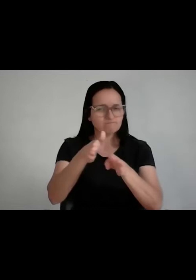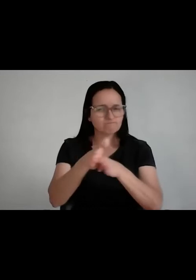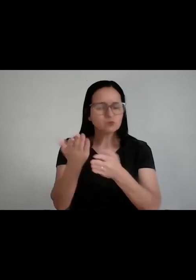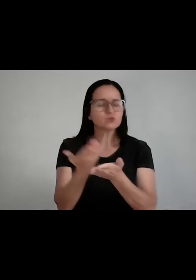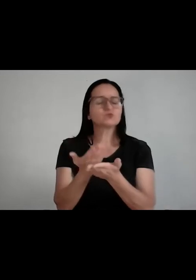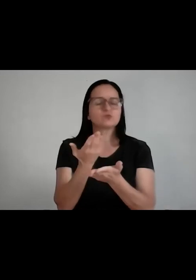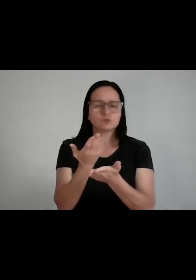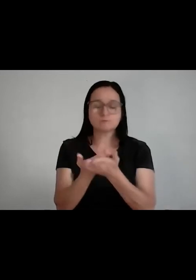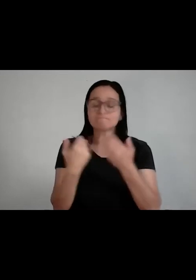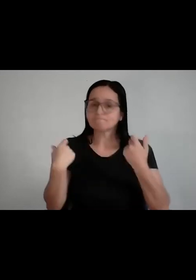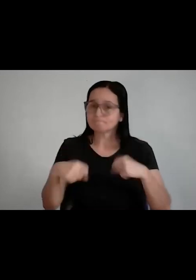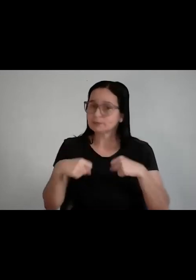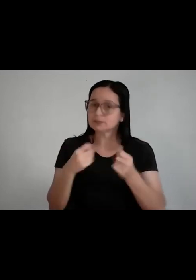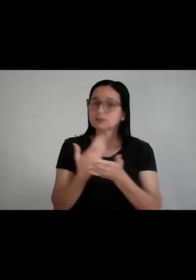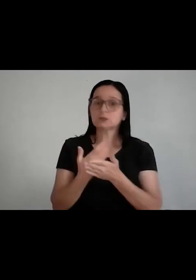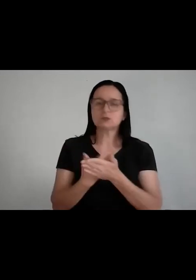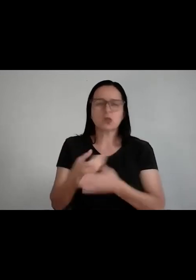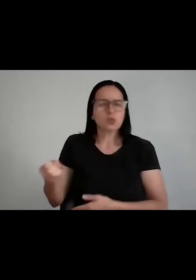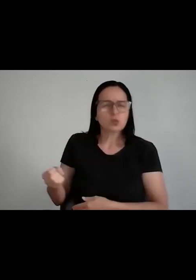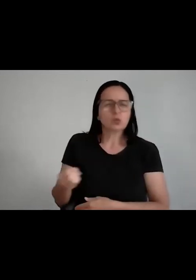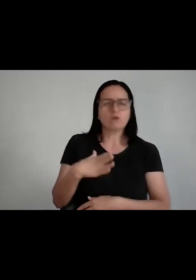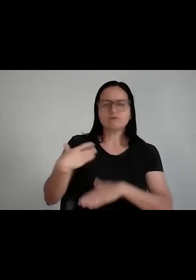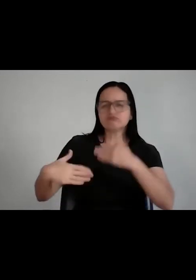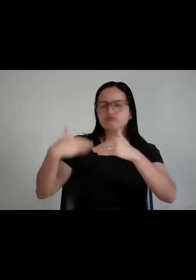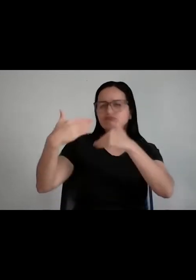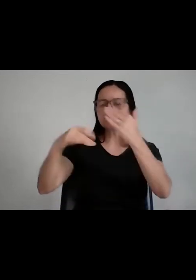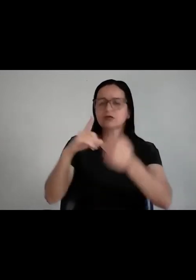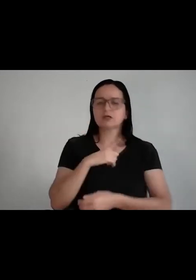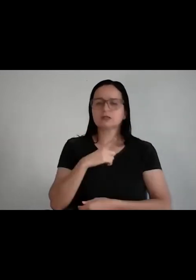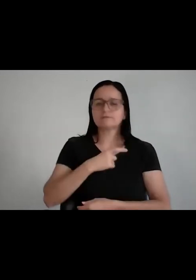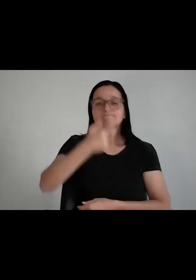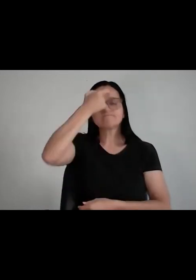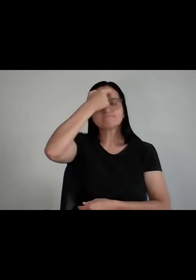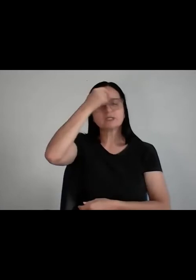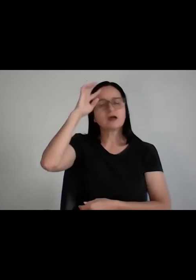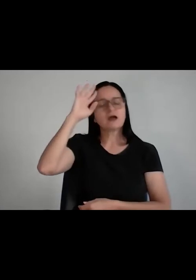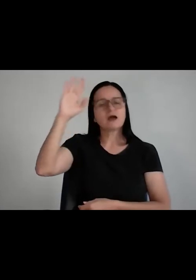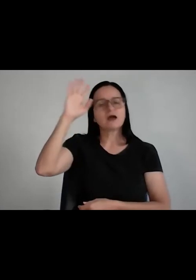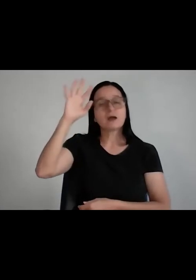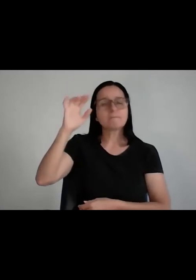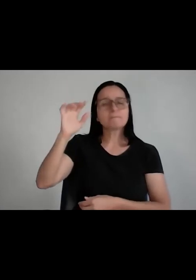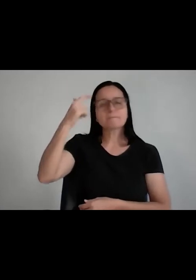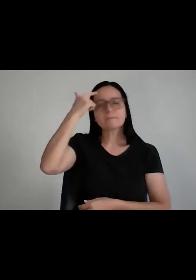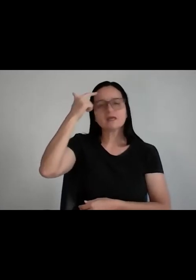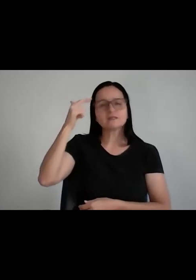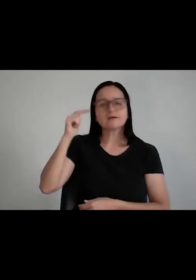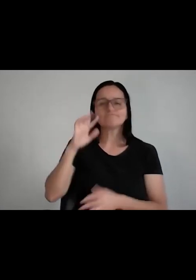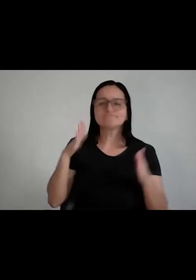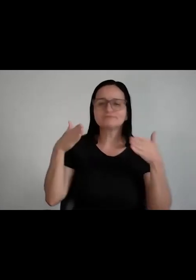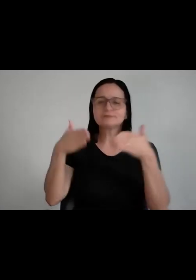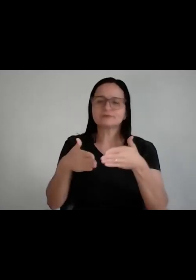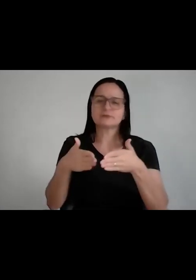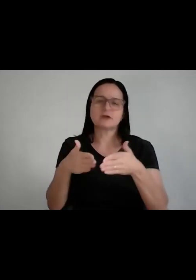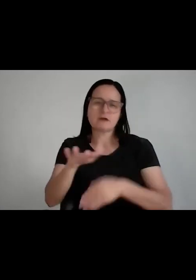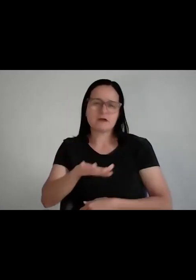do que nunca, a gente está na era da inovação. E o que a gente precisa é de mentes pensantes, gente que domina a sua área de conhecimento. Então, para